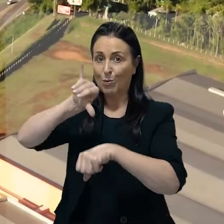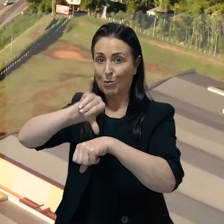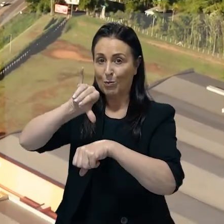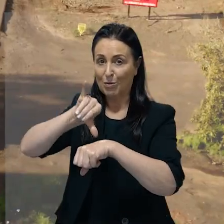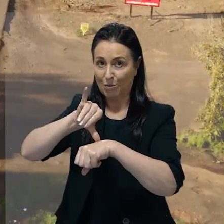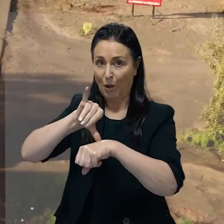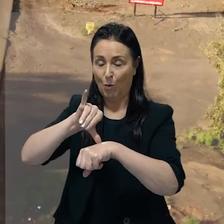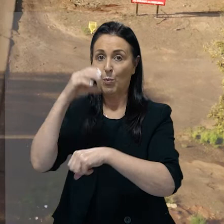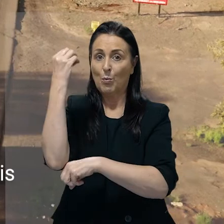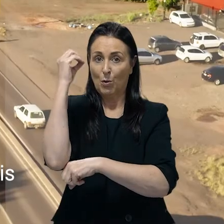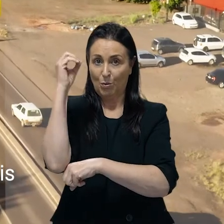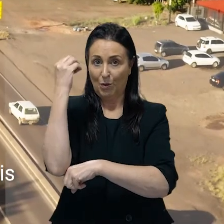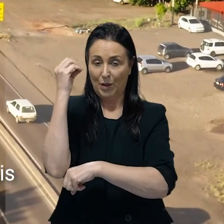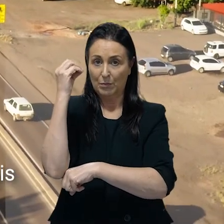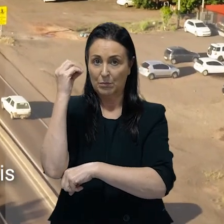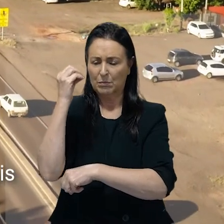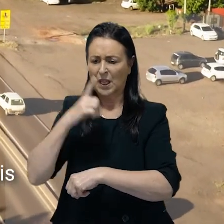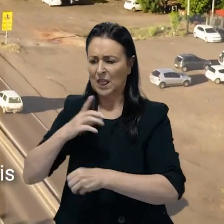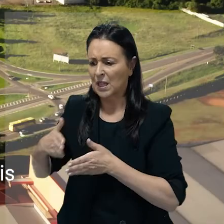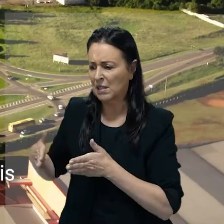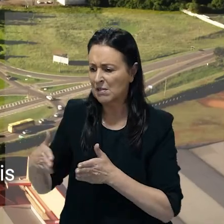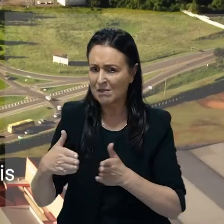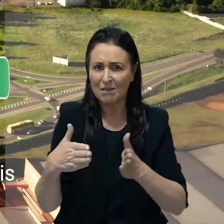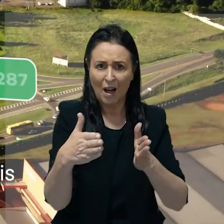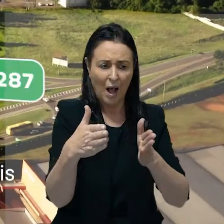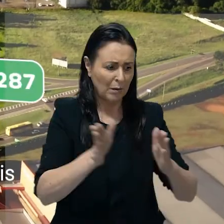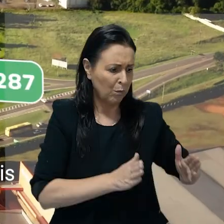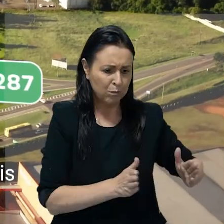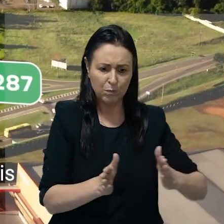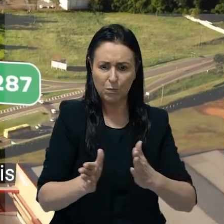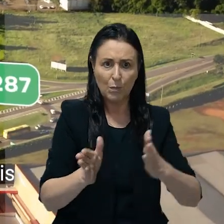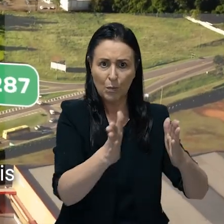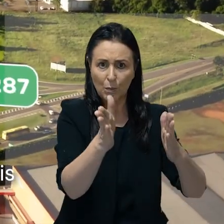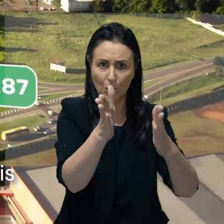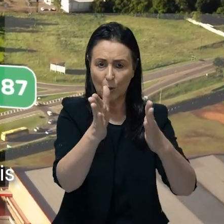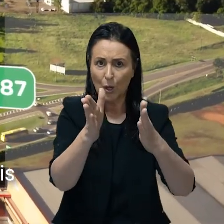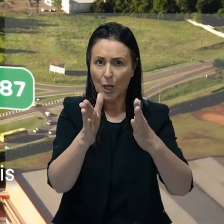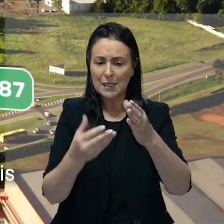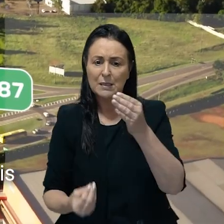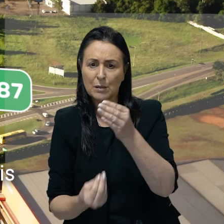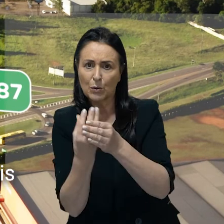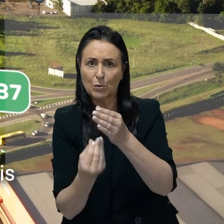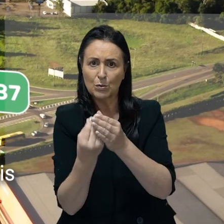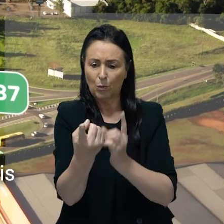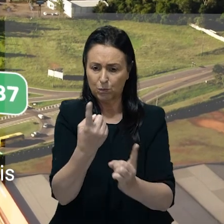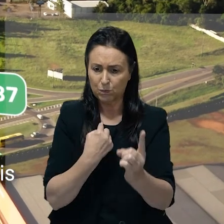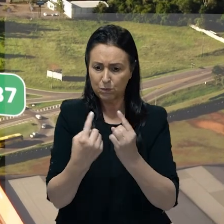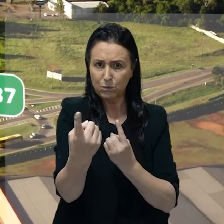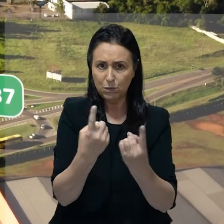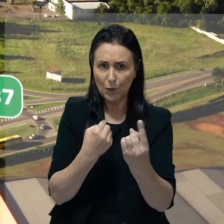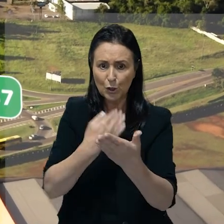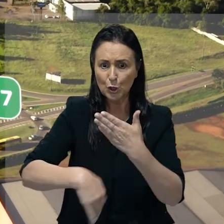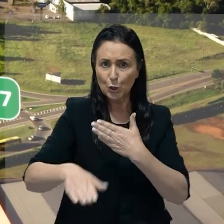do estado, Porto Alegre, e é cercada por rodovias e estradas ligadas às principais rotas produtivas do Rio Grande do Sul,